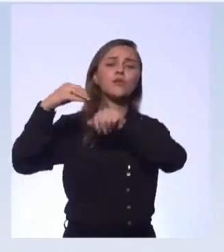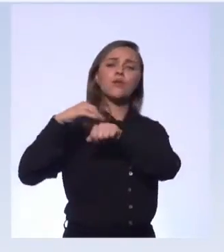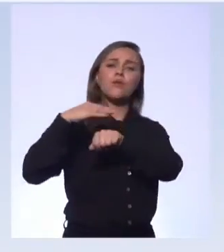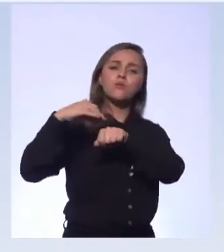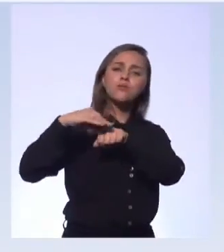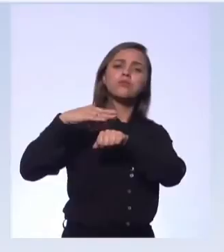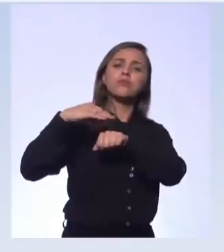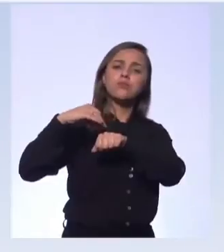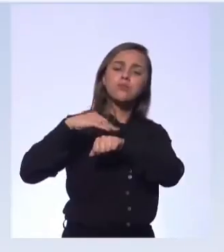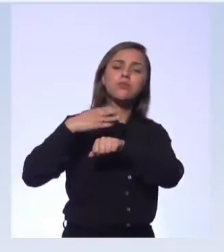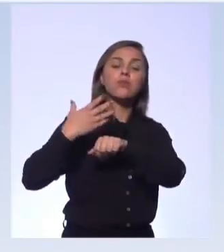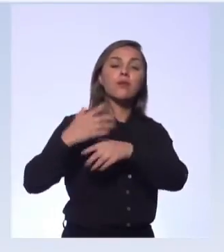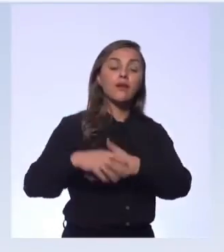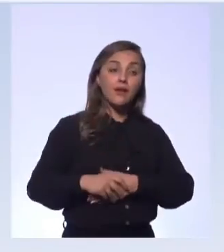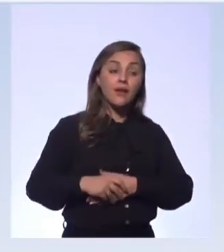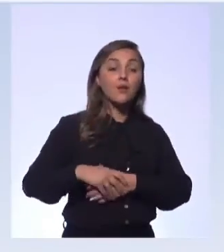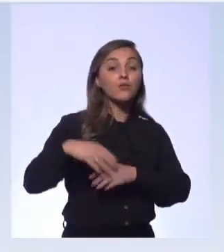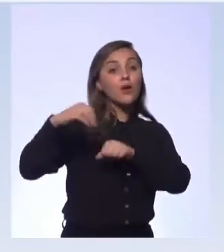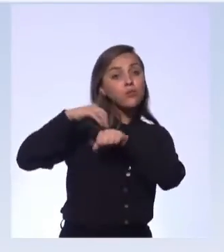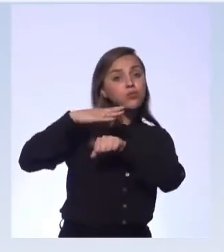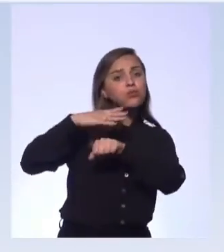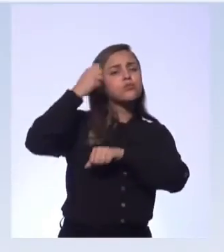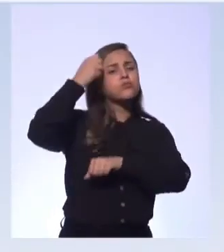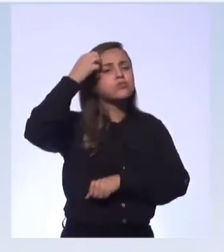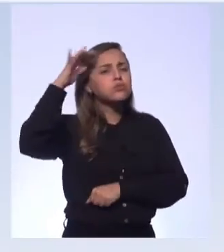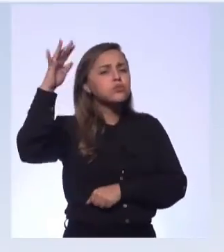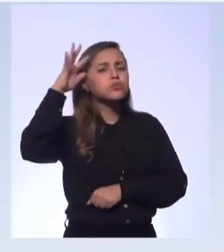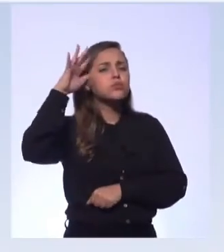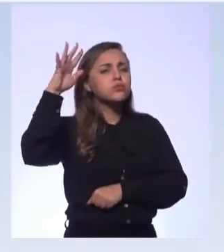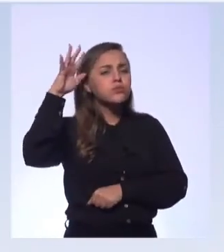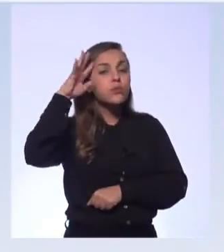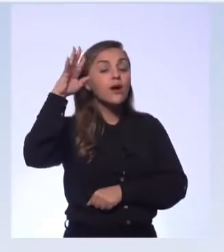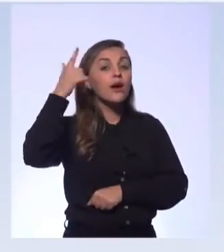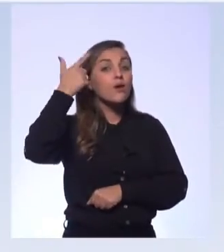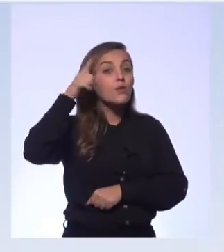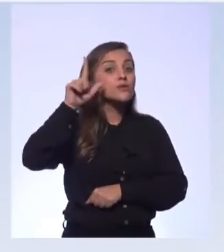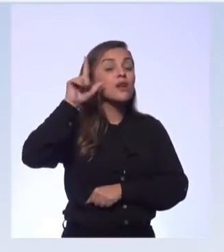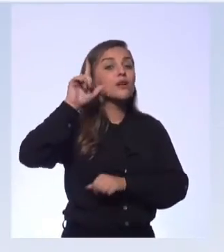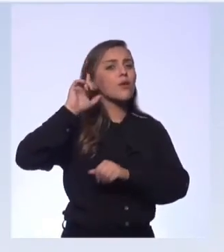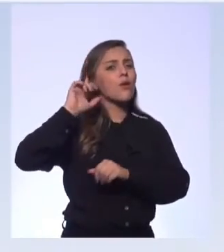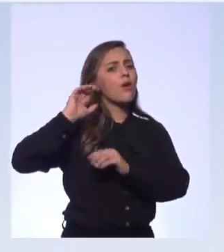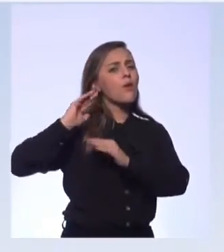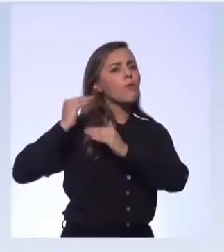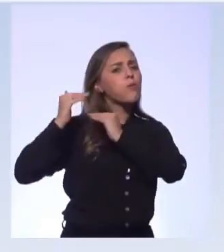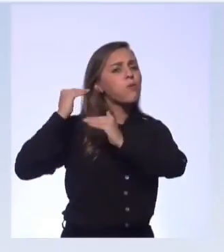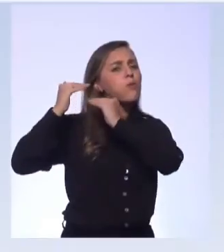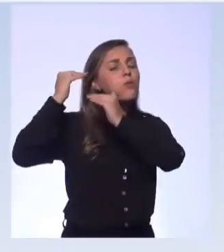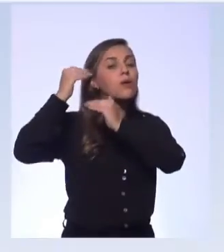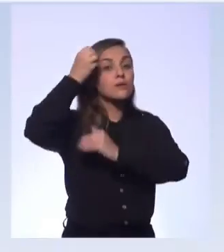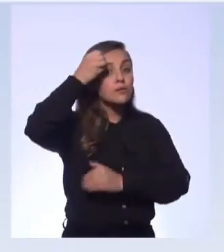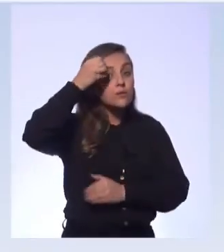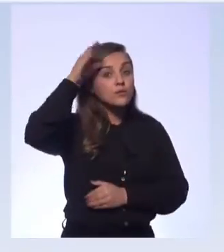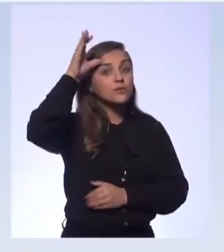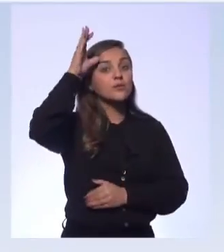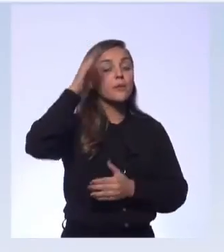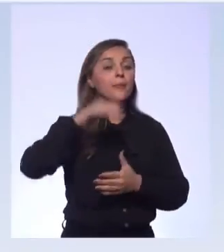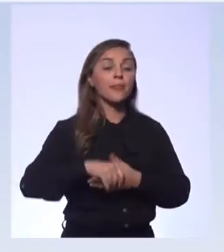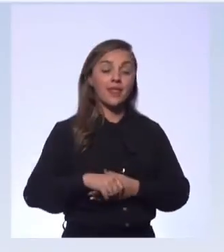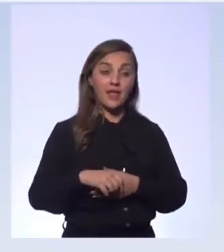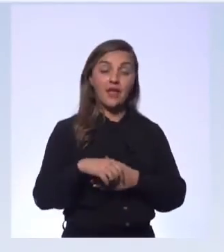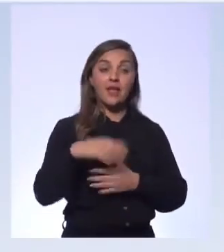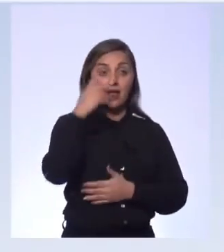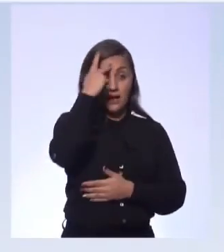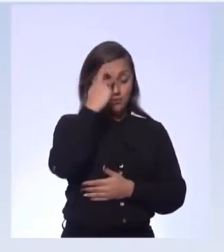pelas outras pessoas. Porque, em cima disso, ele vai construindo o seu saber. Quando ele... E o empreendedor, ele acredita bastante em si, ele